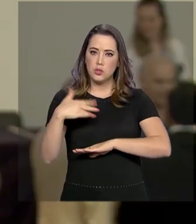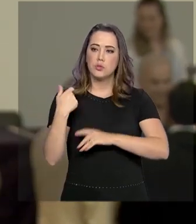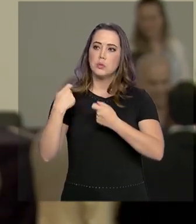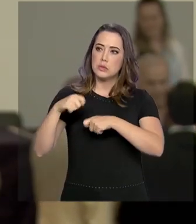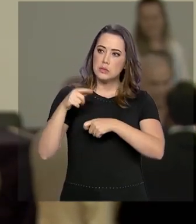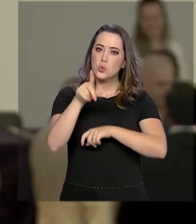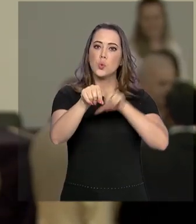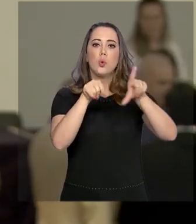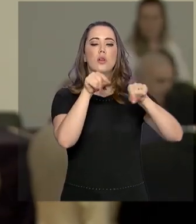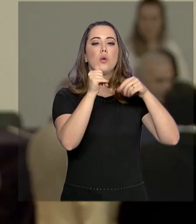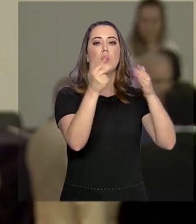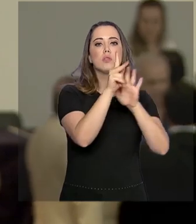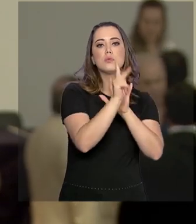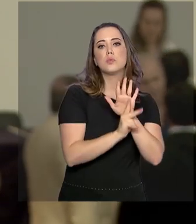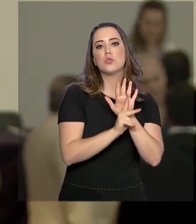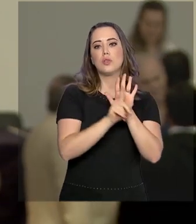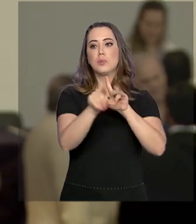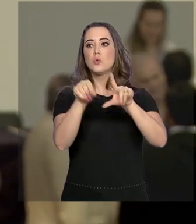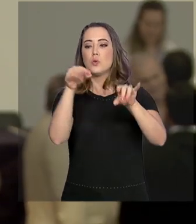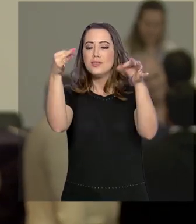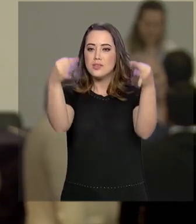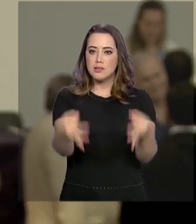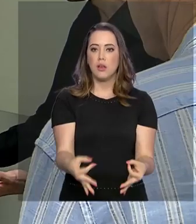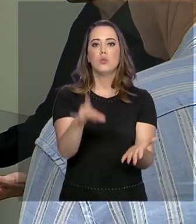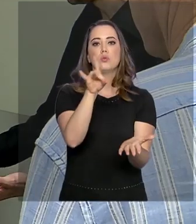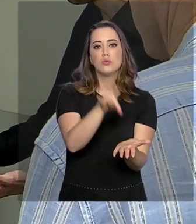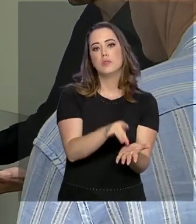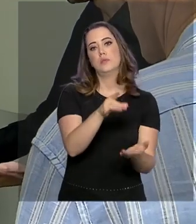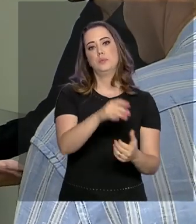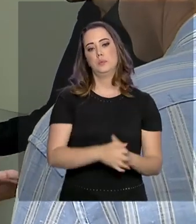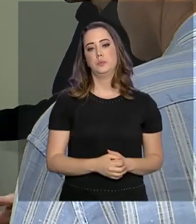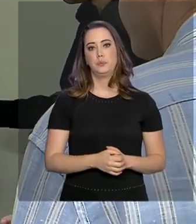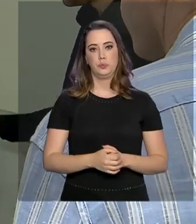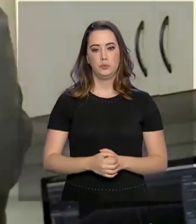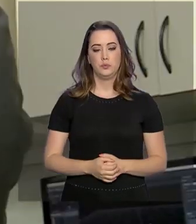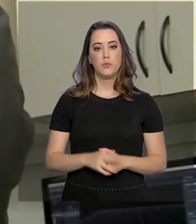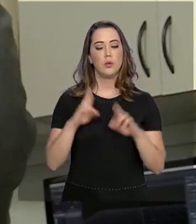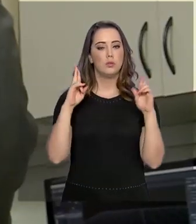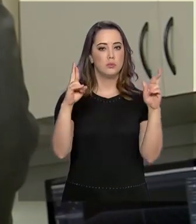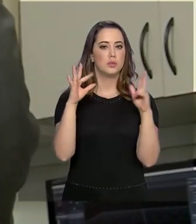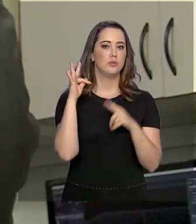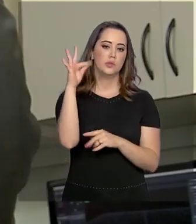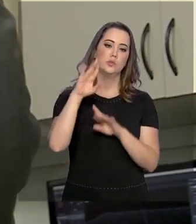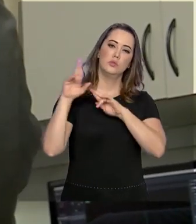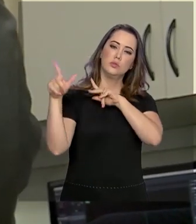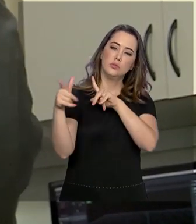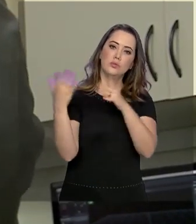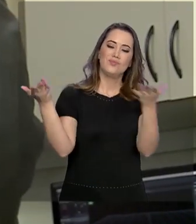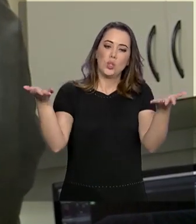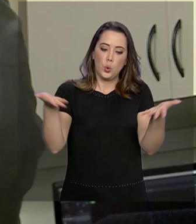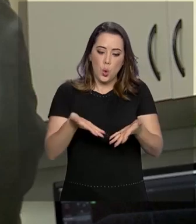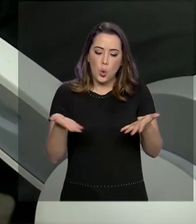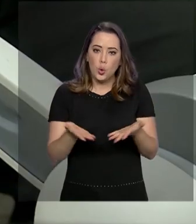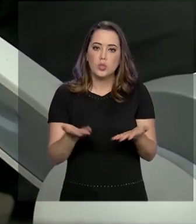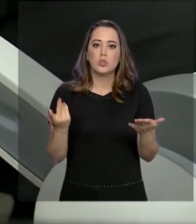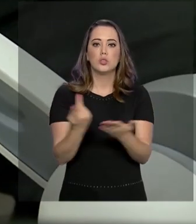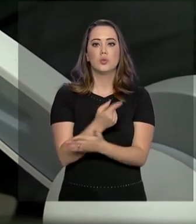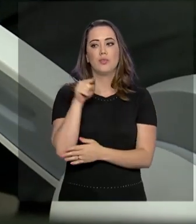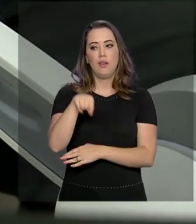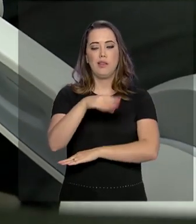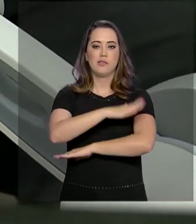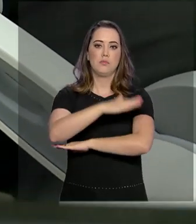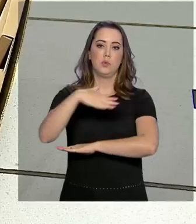não para colocar o que realmente faz sentido para a cidade. E o que se espera é um futuro diferente da atual realidade para